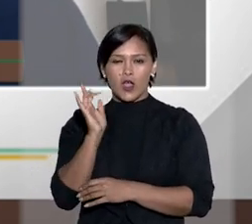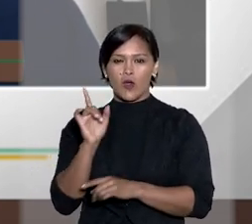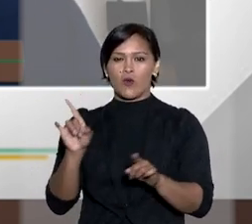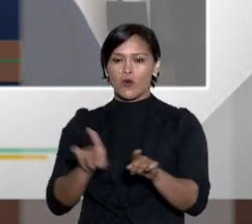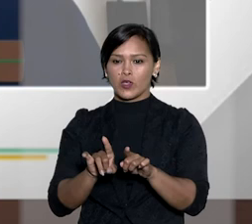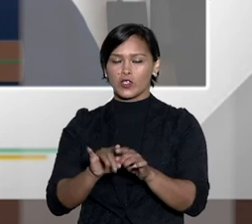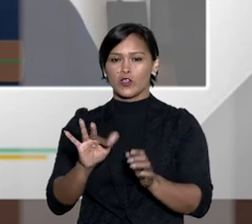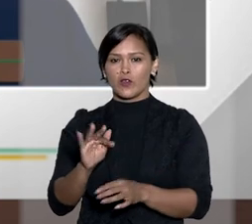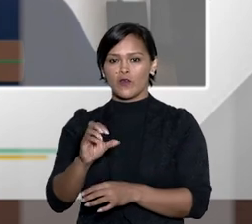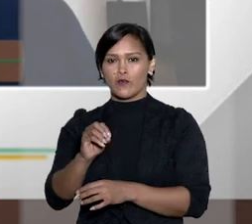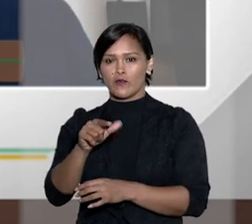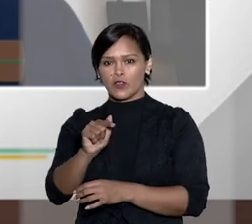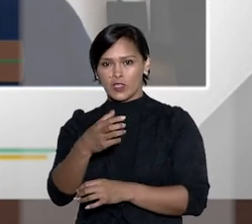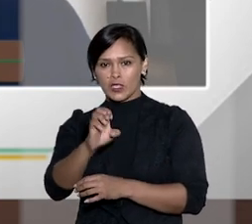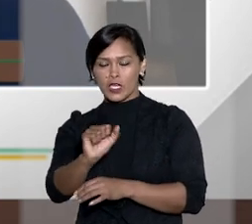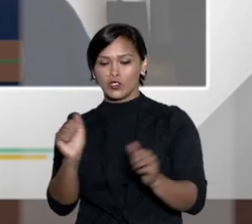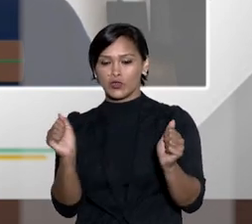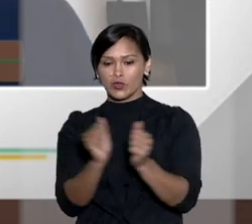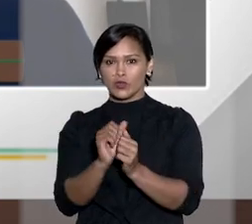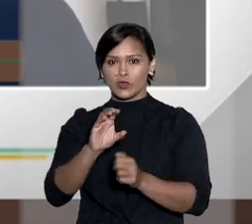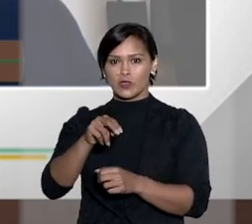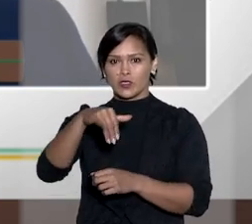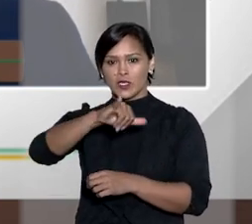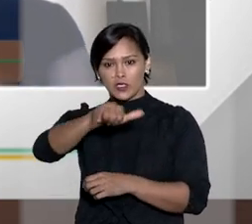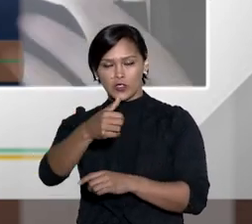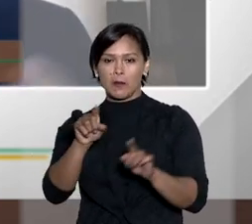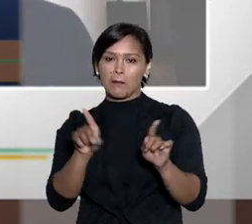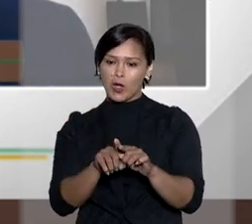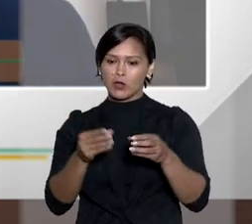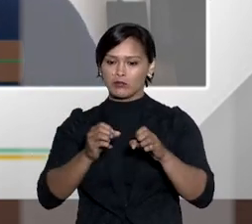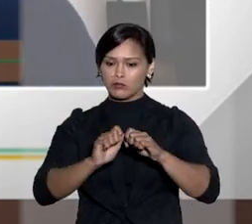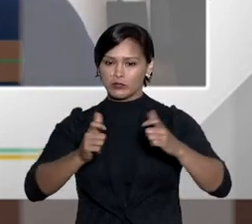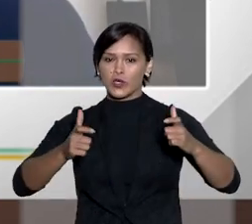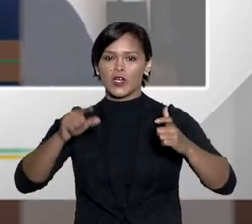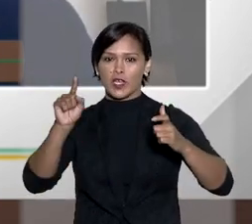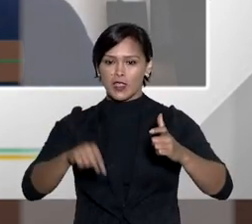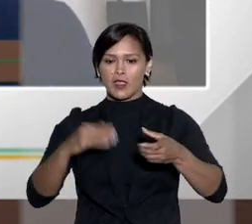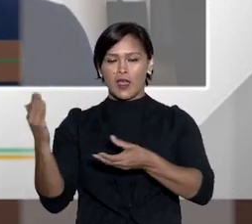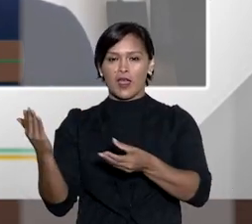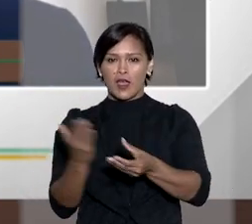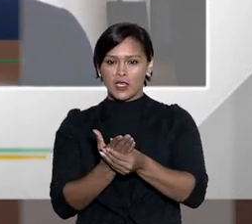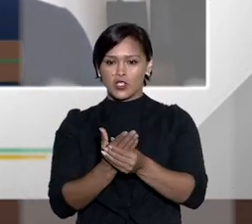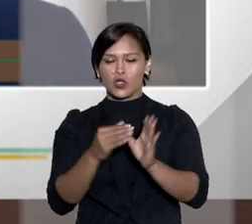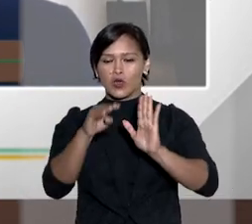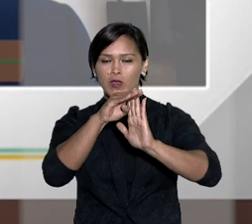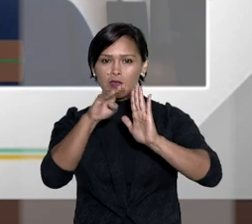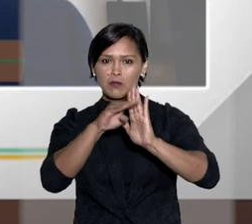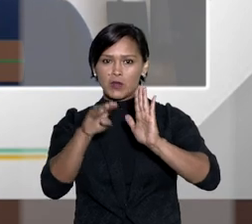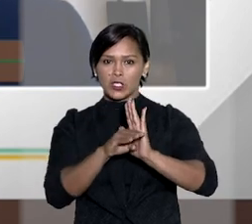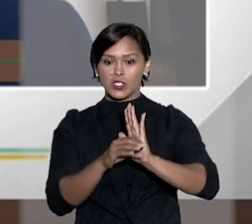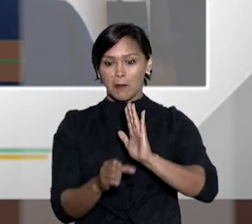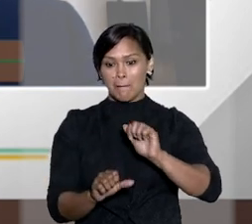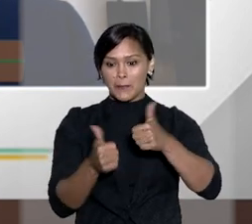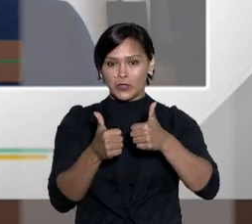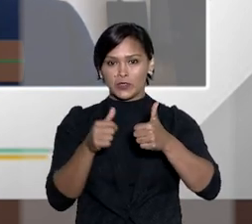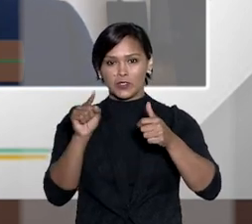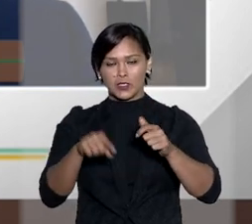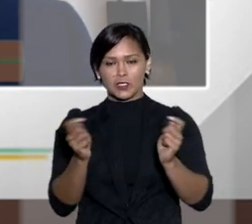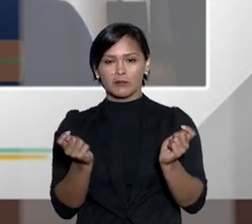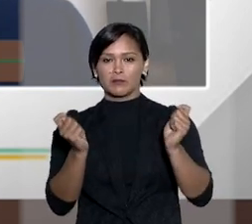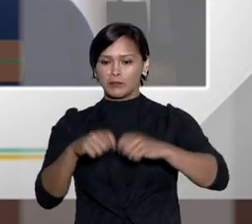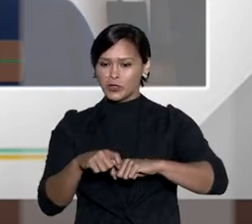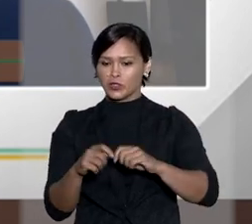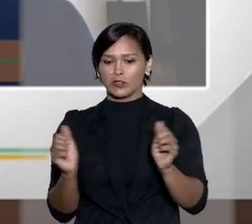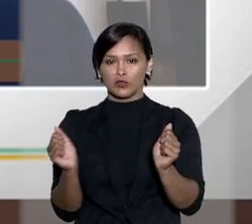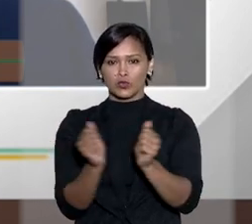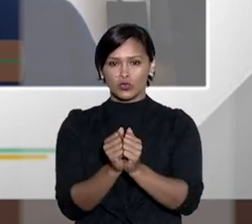especiais cíveis então acho que o Infonage junto com o conselho federal pode implementar ações e